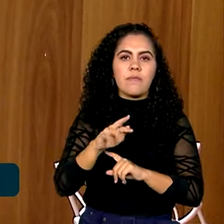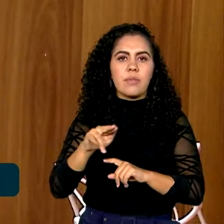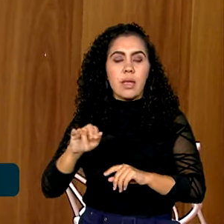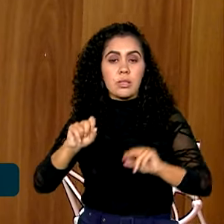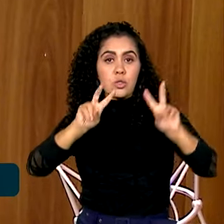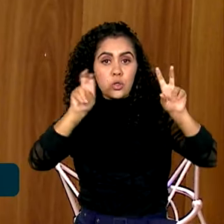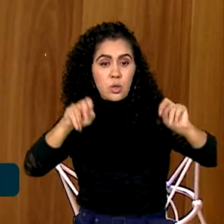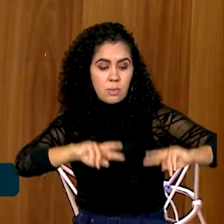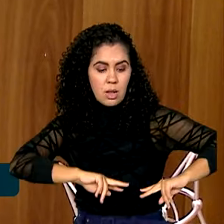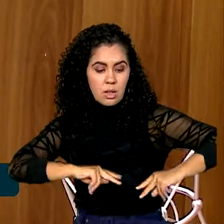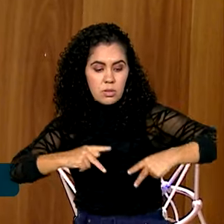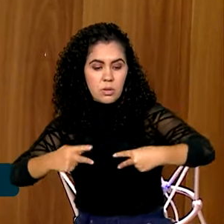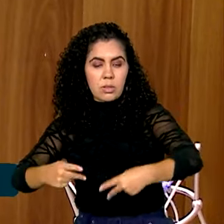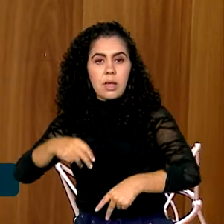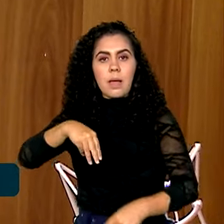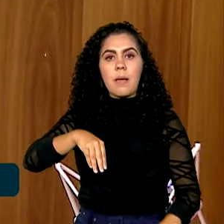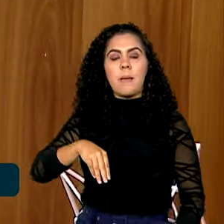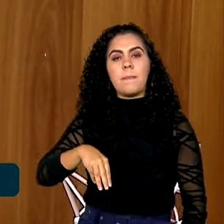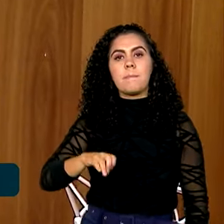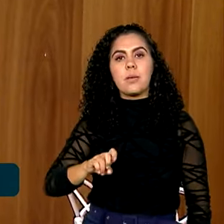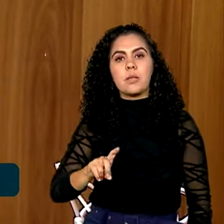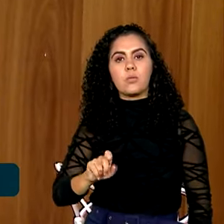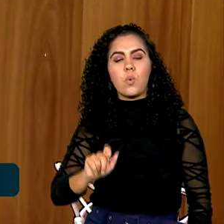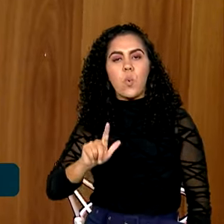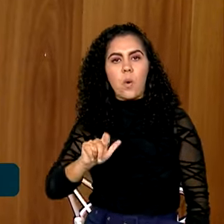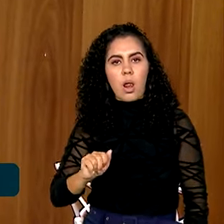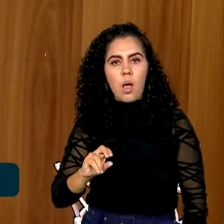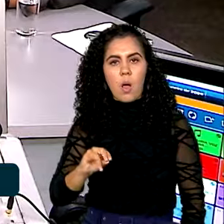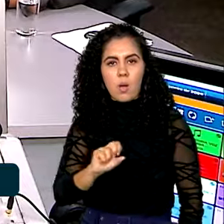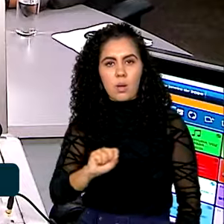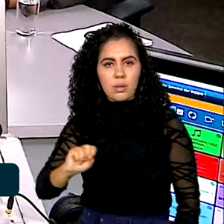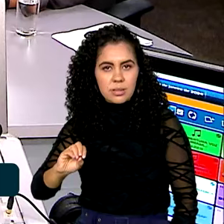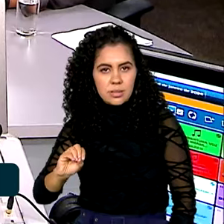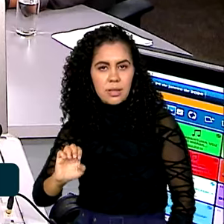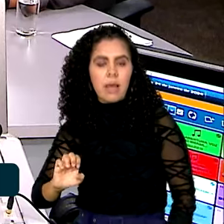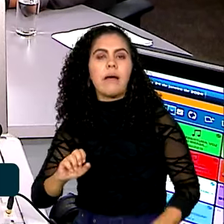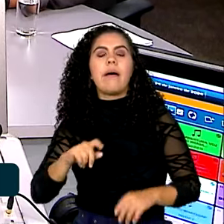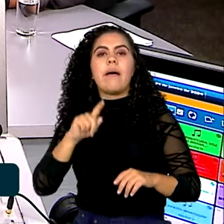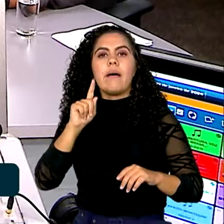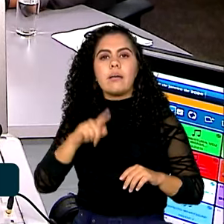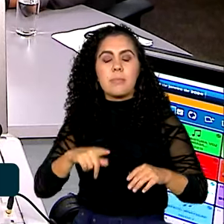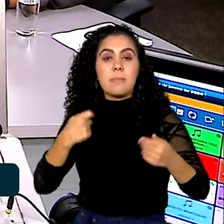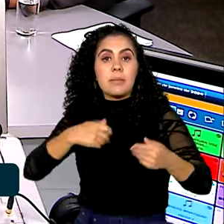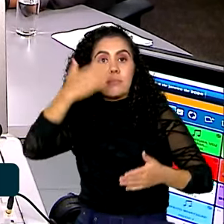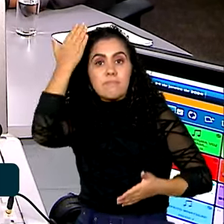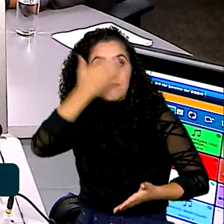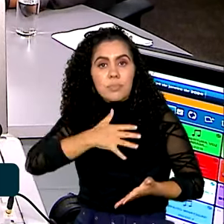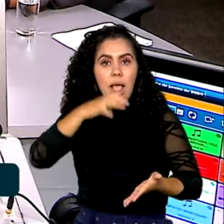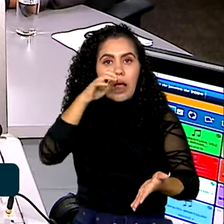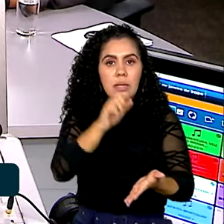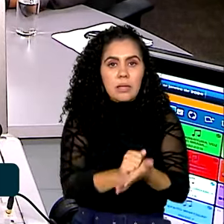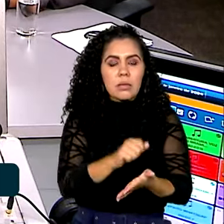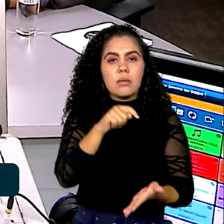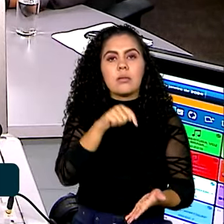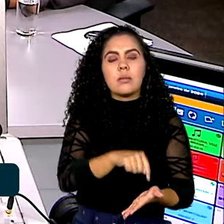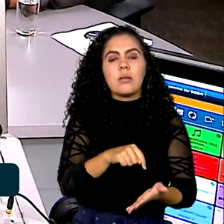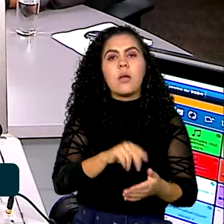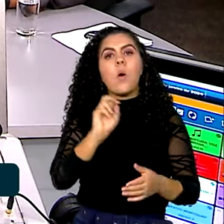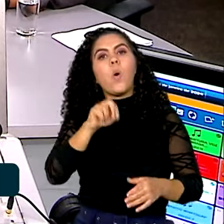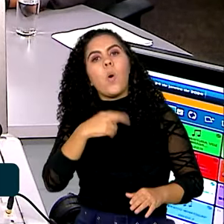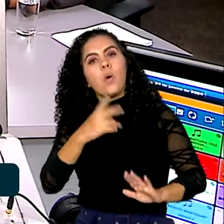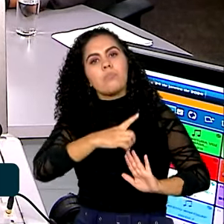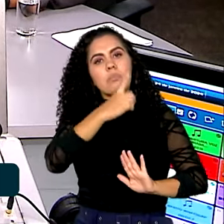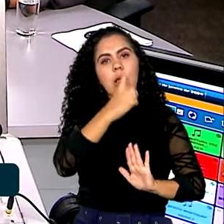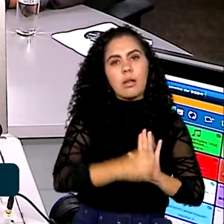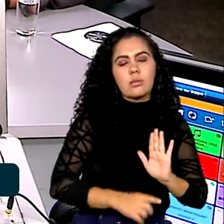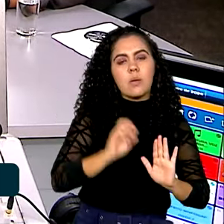medula óssea, tem que apresentar um documento comprobatório, que é ou o registro que é o redome, que é o registro oficial, ou a declaração lauda ou